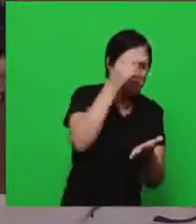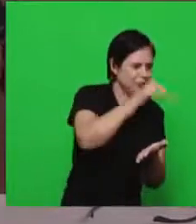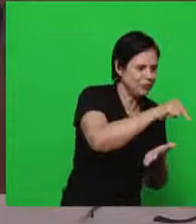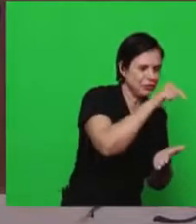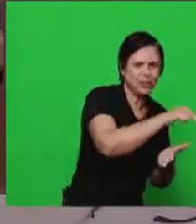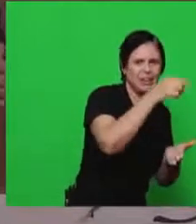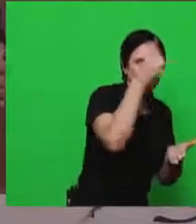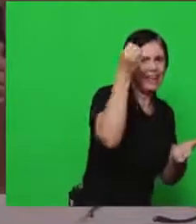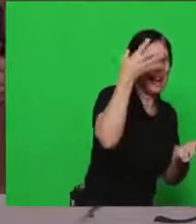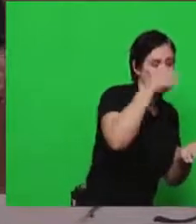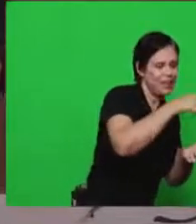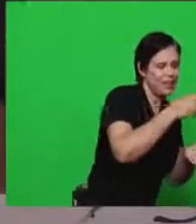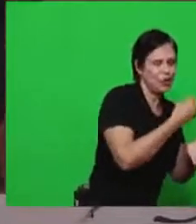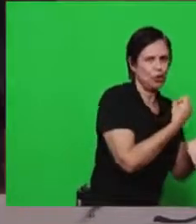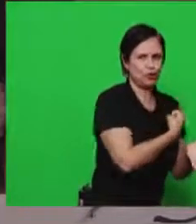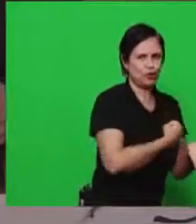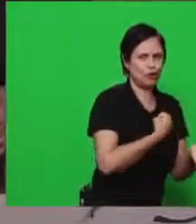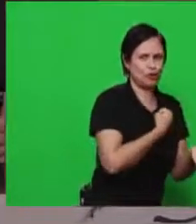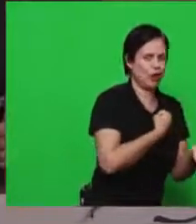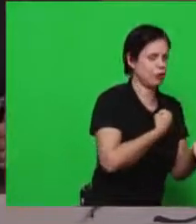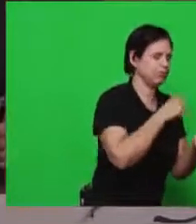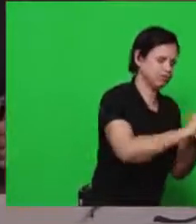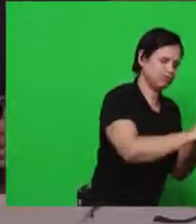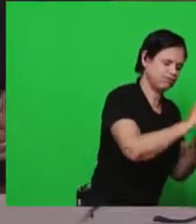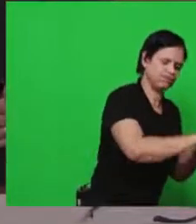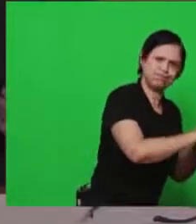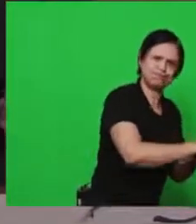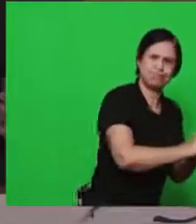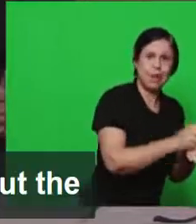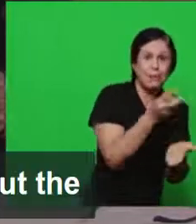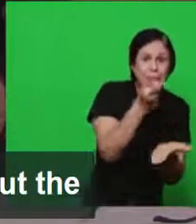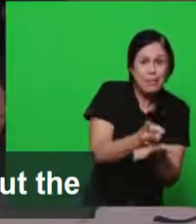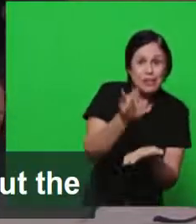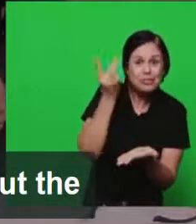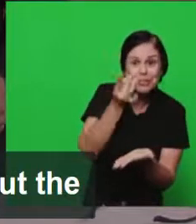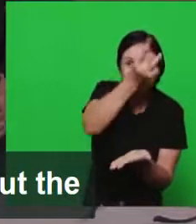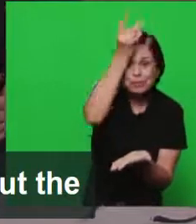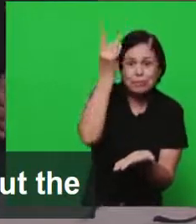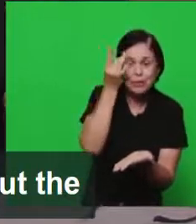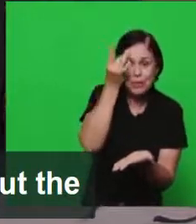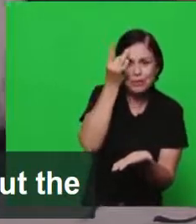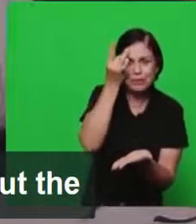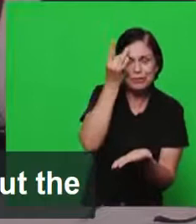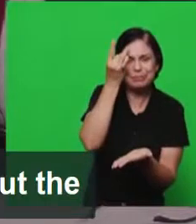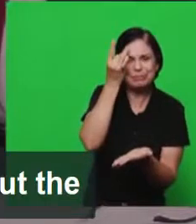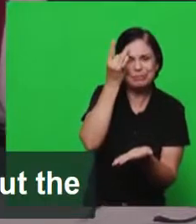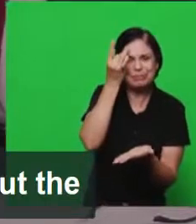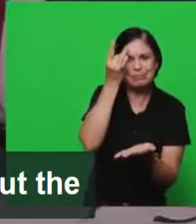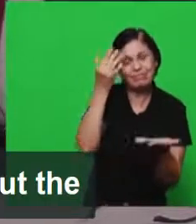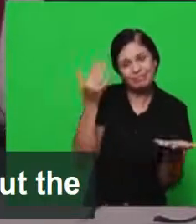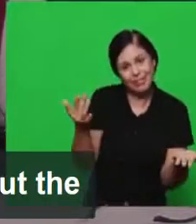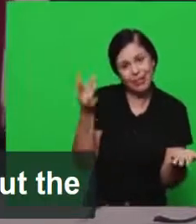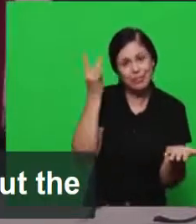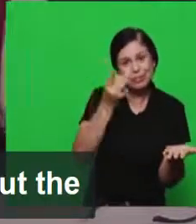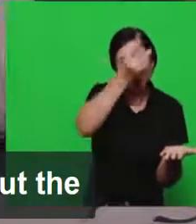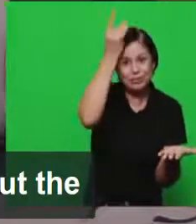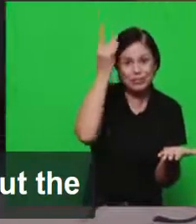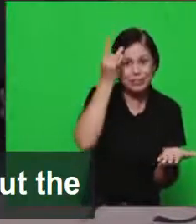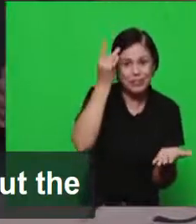a joão para que ele escrevesse sobre o mesmo assunto então ele falou sobre as sete cartas